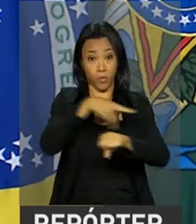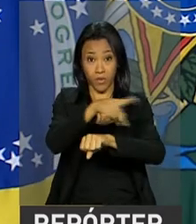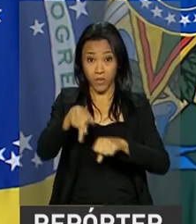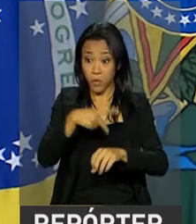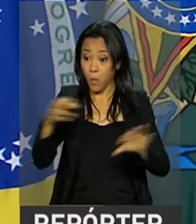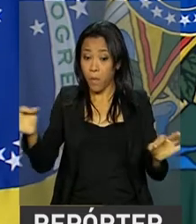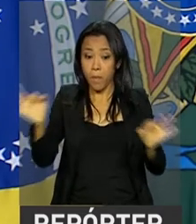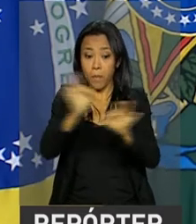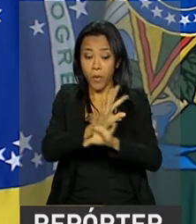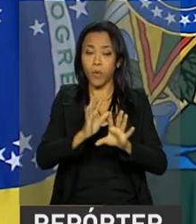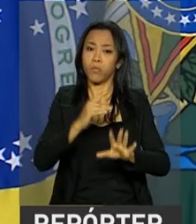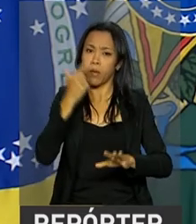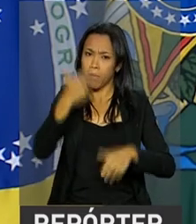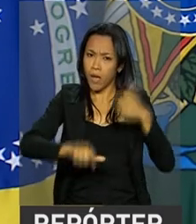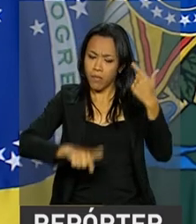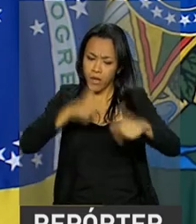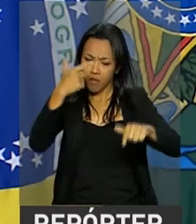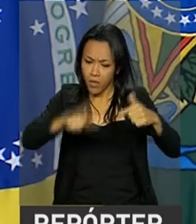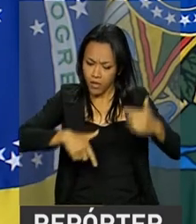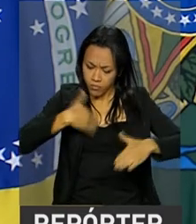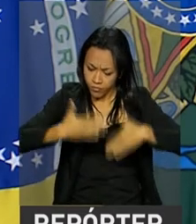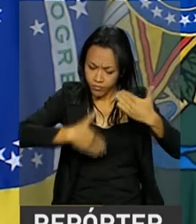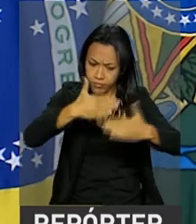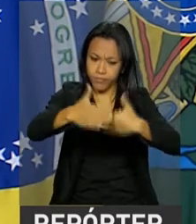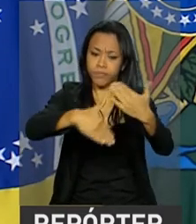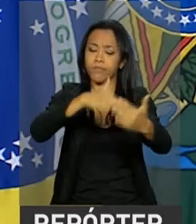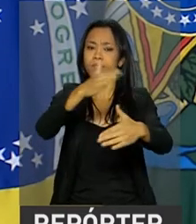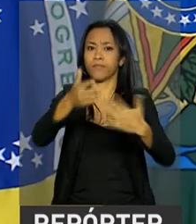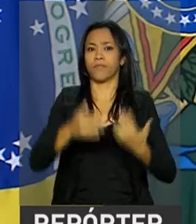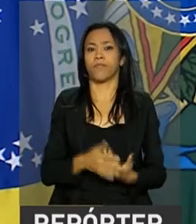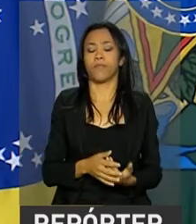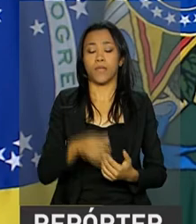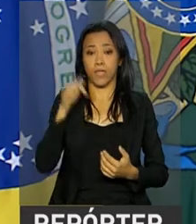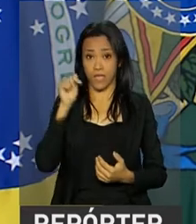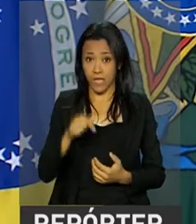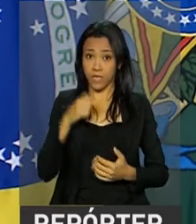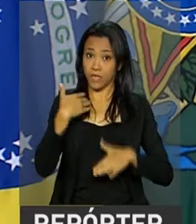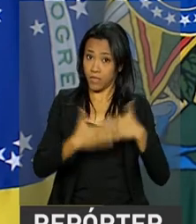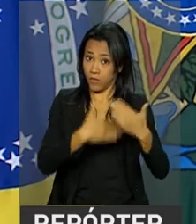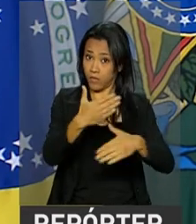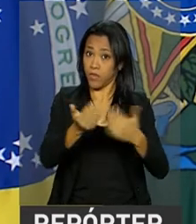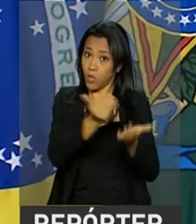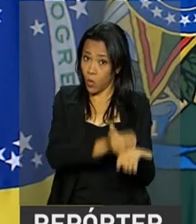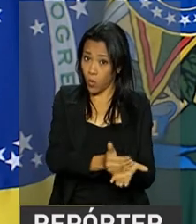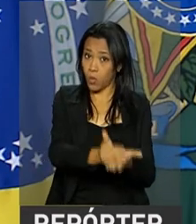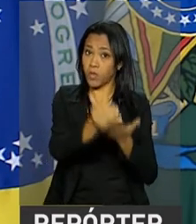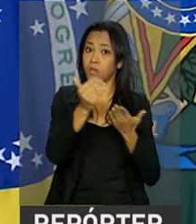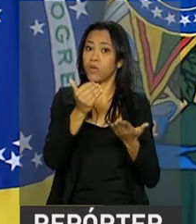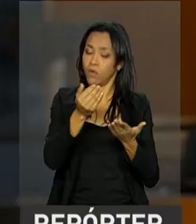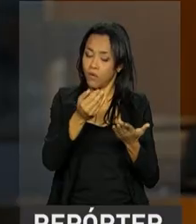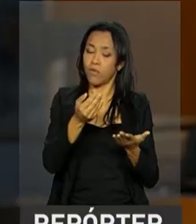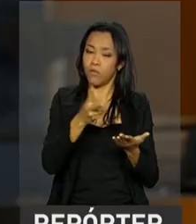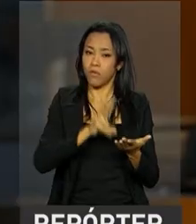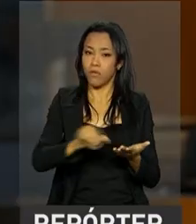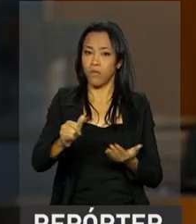pronto para crescer ainda mais e o crescimento que começou virá.